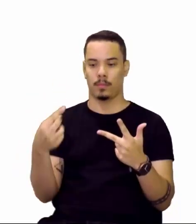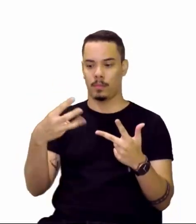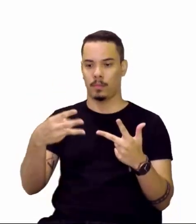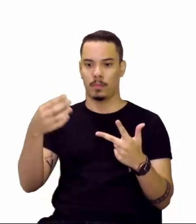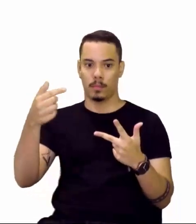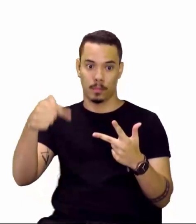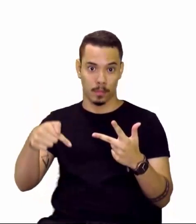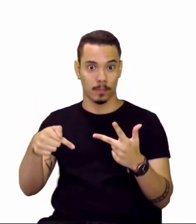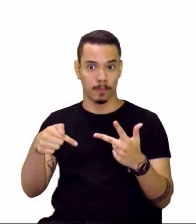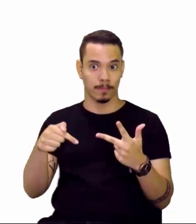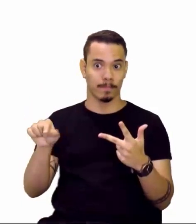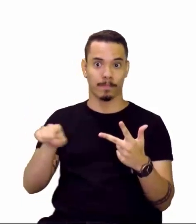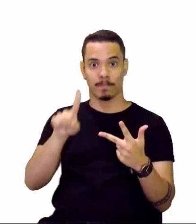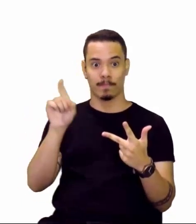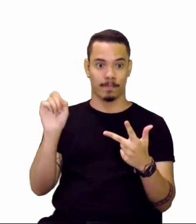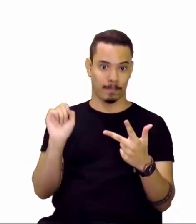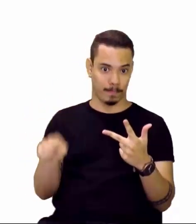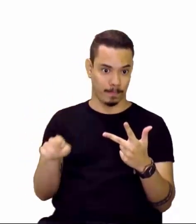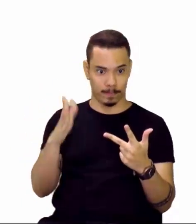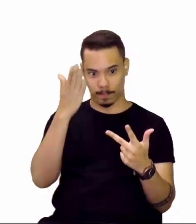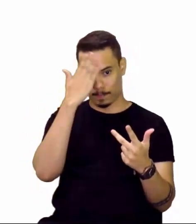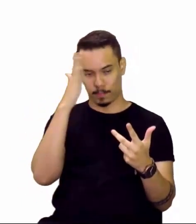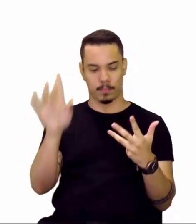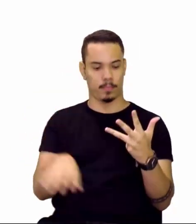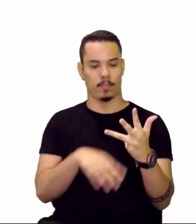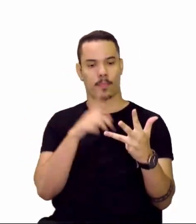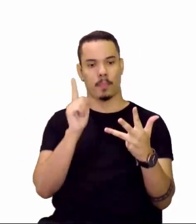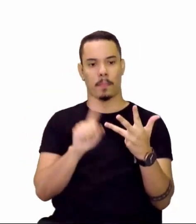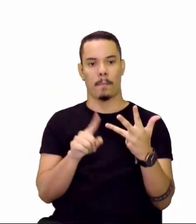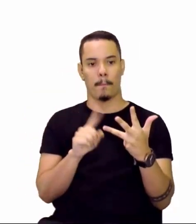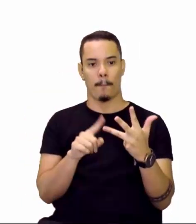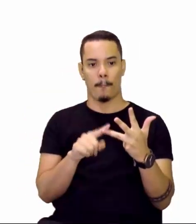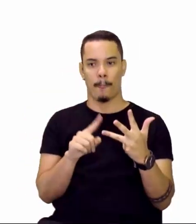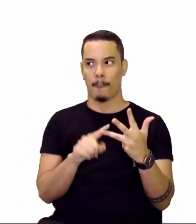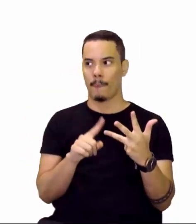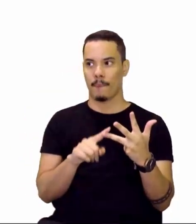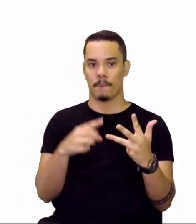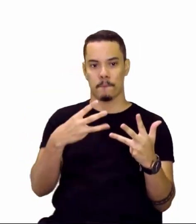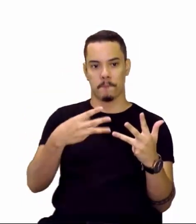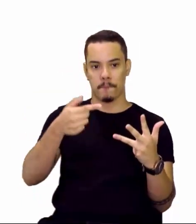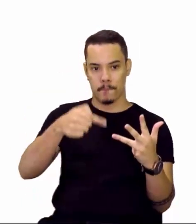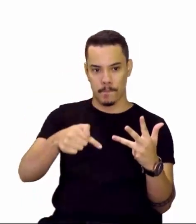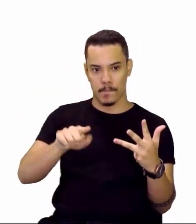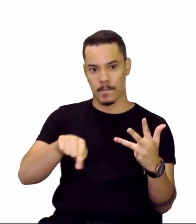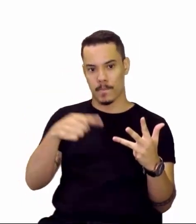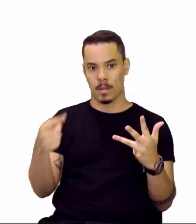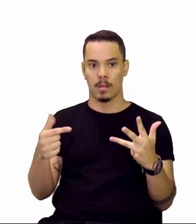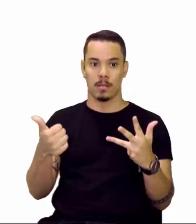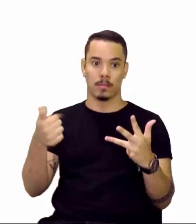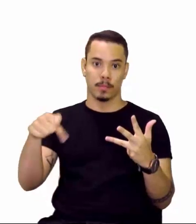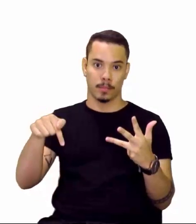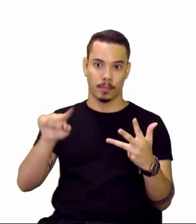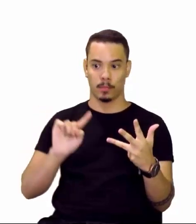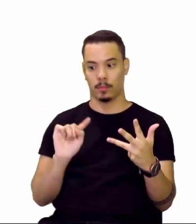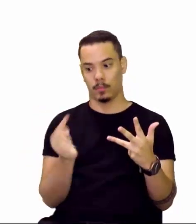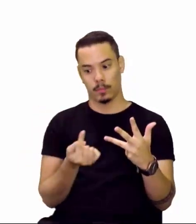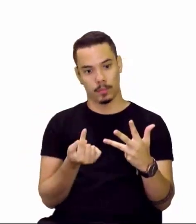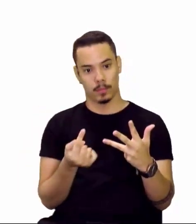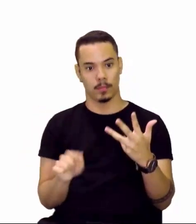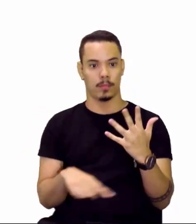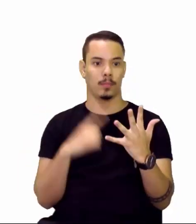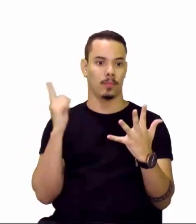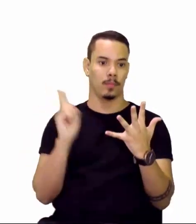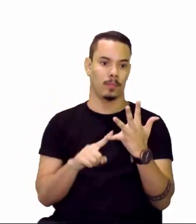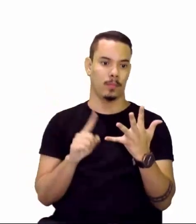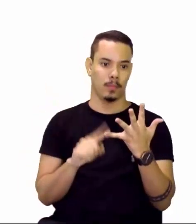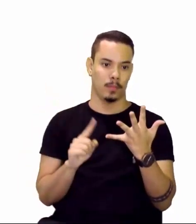atômico e o número de massa 37? Letra D, 37, o número atômico e 17, o número